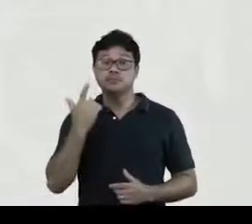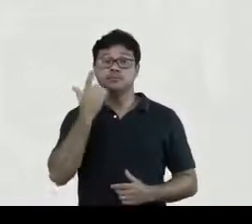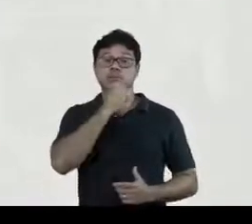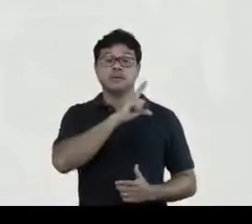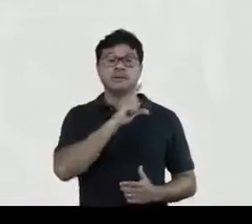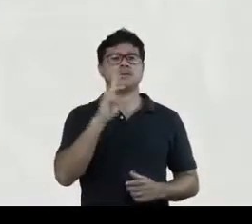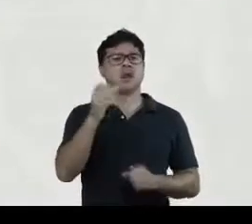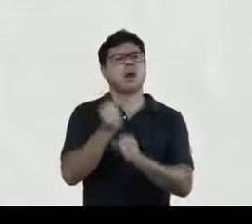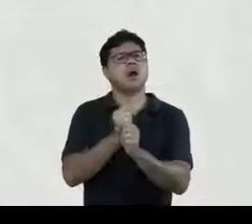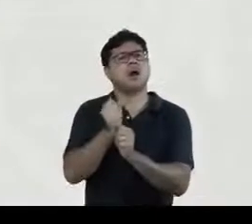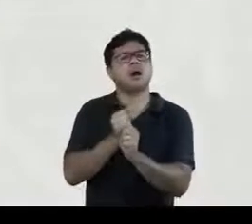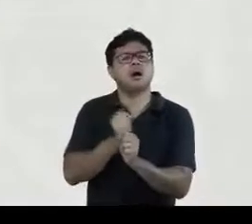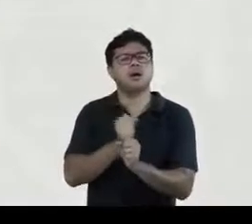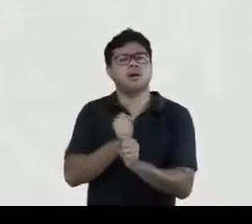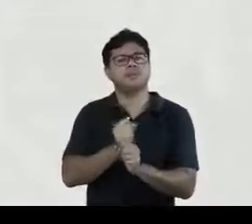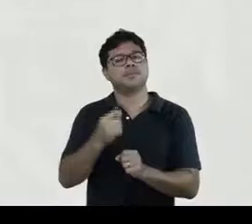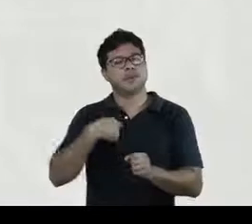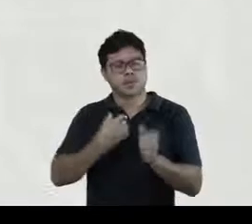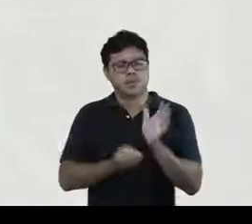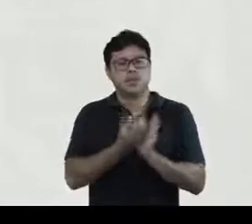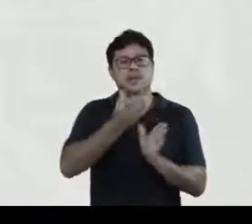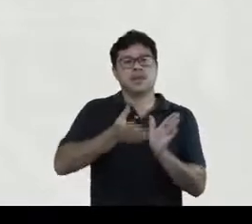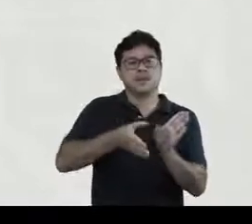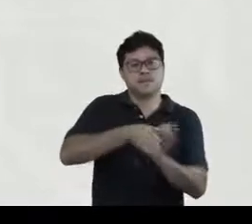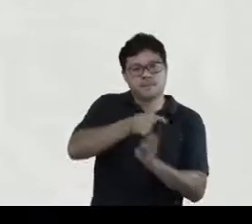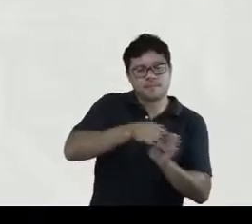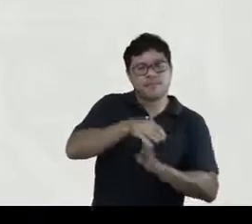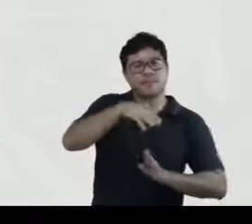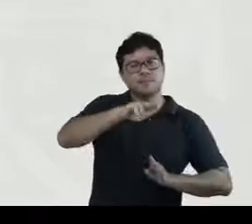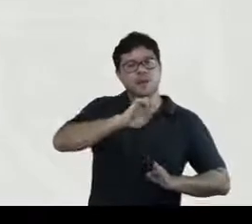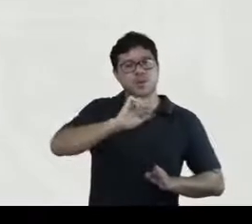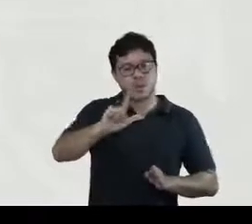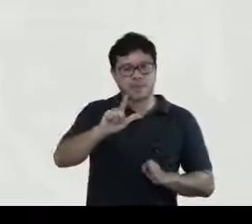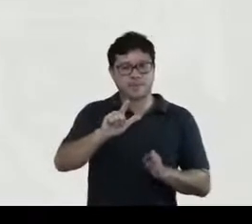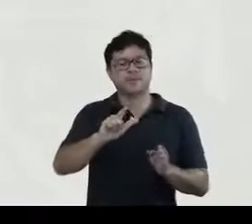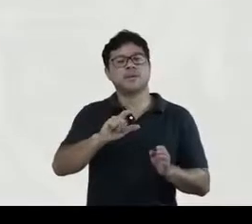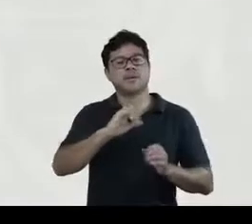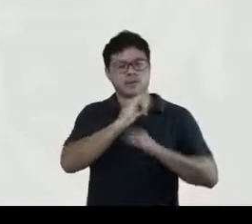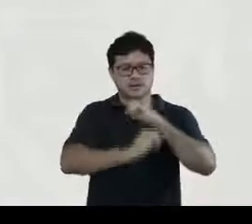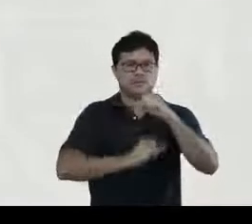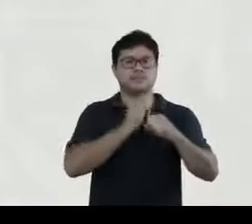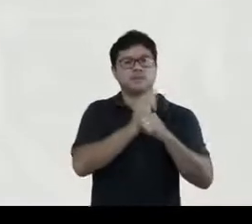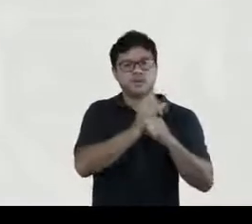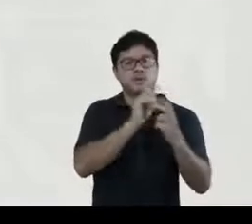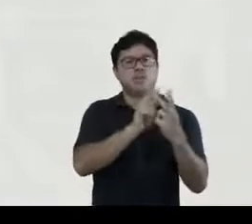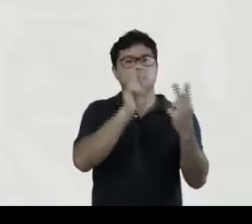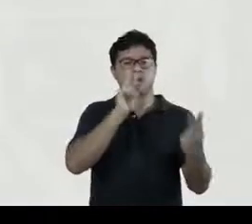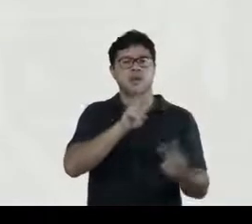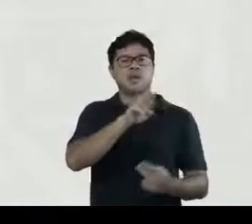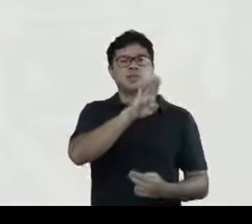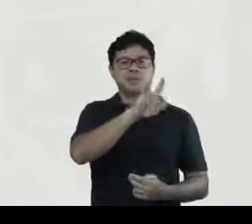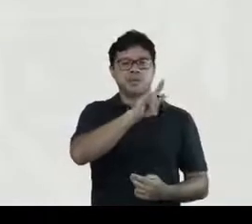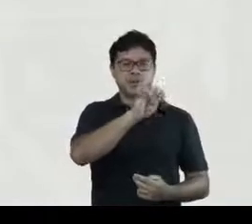manual de bibliografia matéria em línia, que é destinado a tentar ajudar os outros